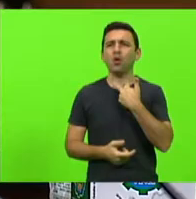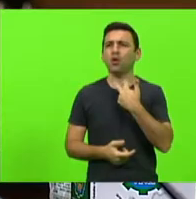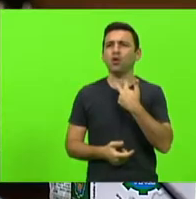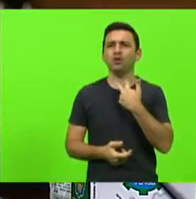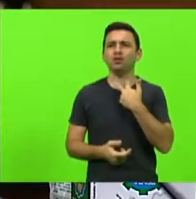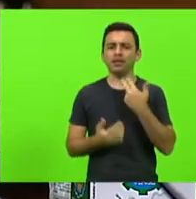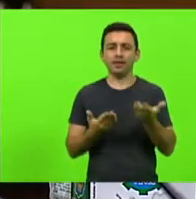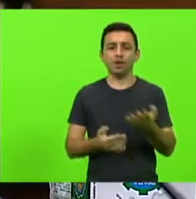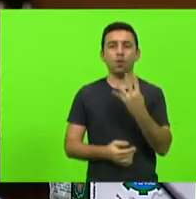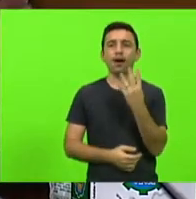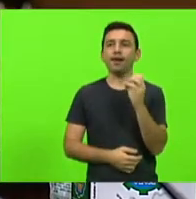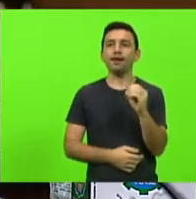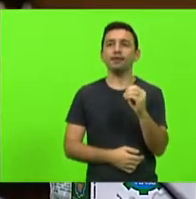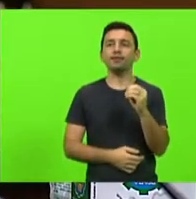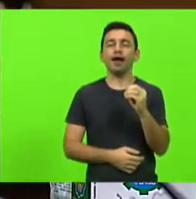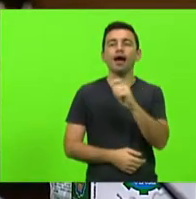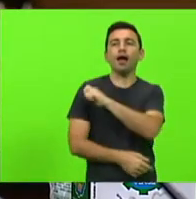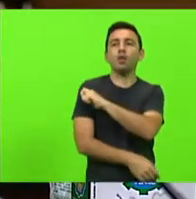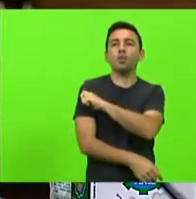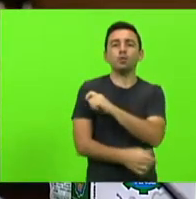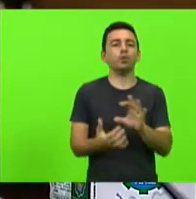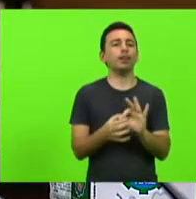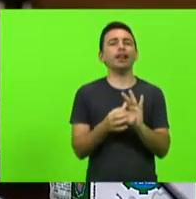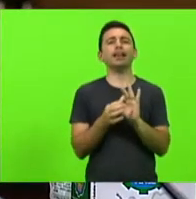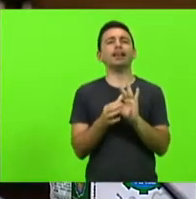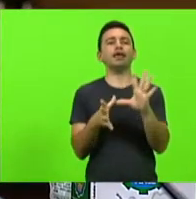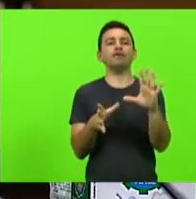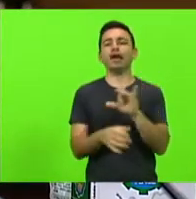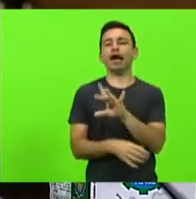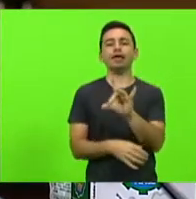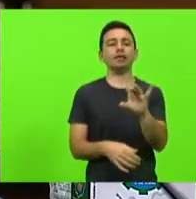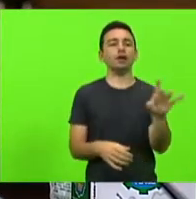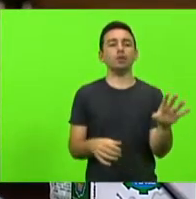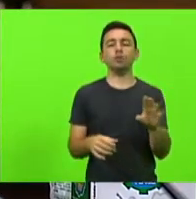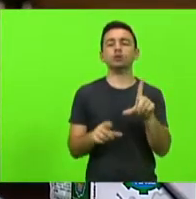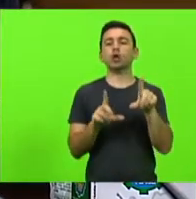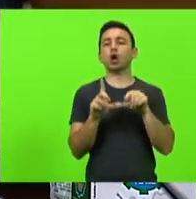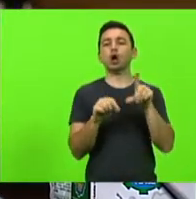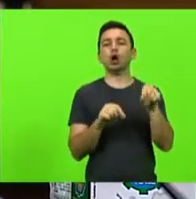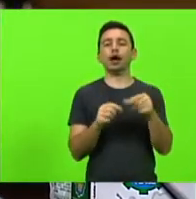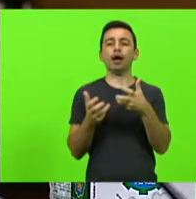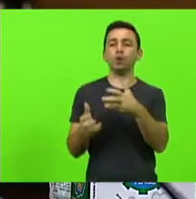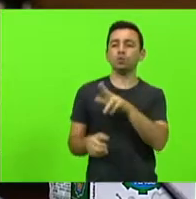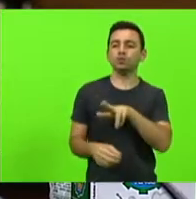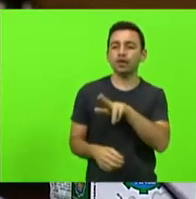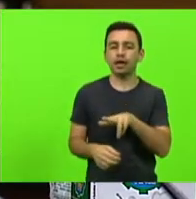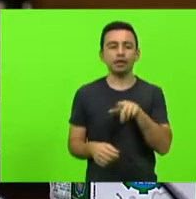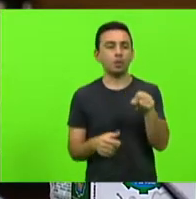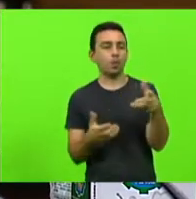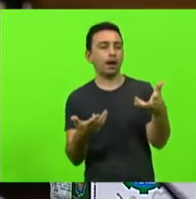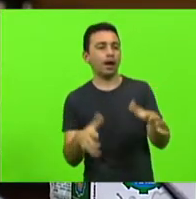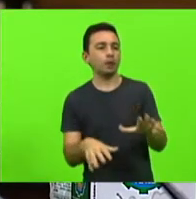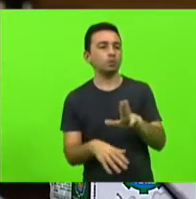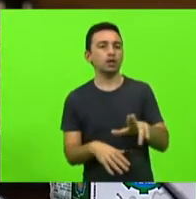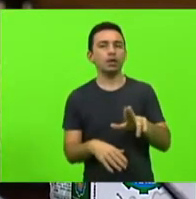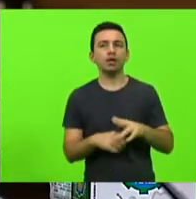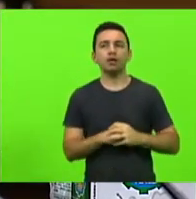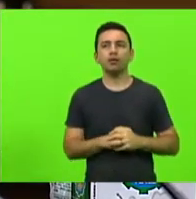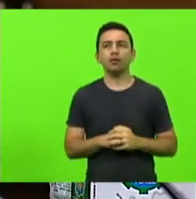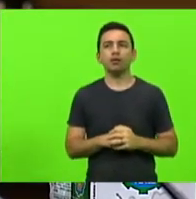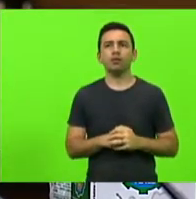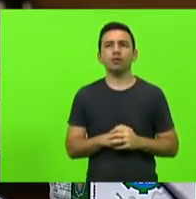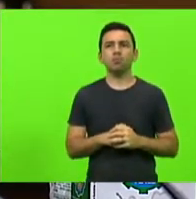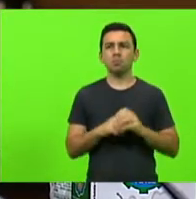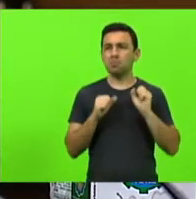alunos e dizer cada um faz o que quer. Um que quiser usar máscara, usa máscara. Quem não quiser usar máscara, não usa máscara. Isso pode